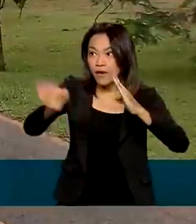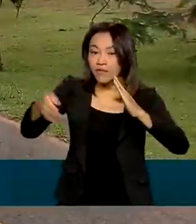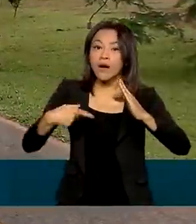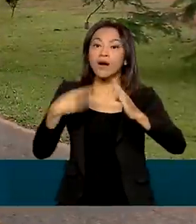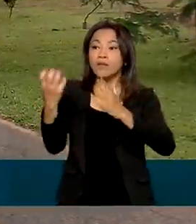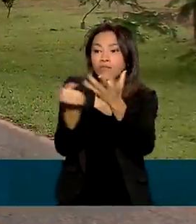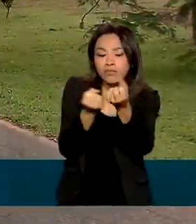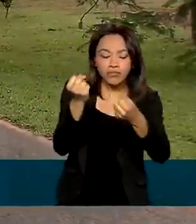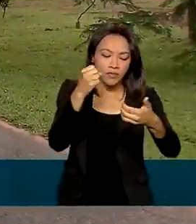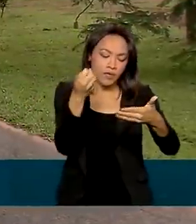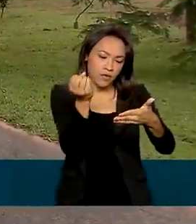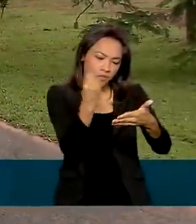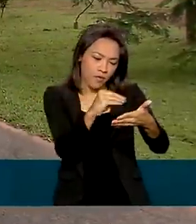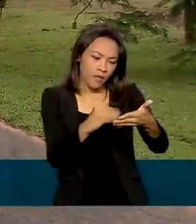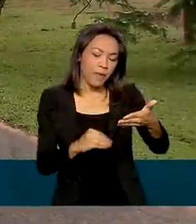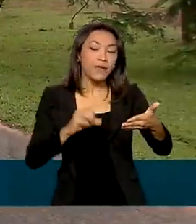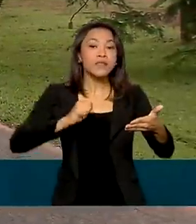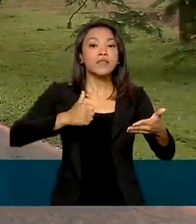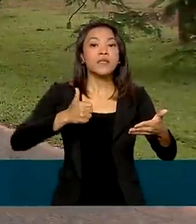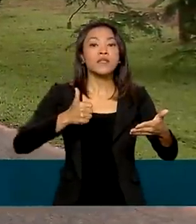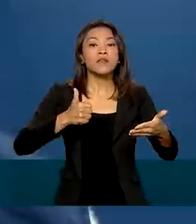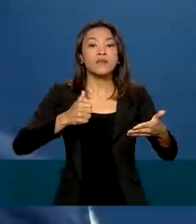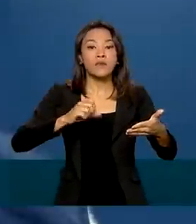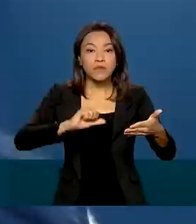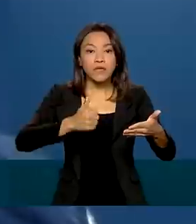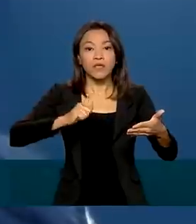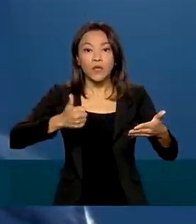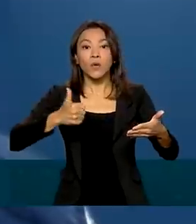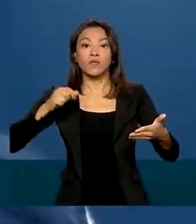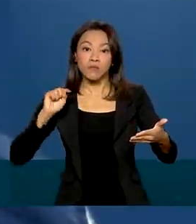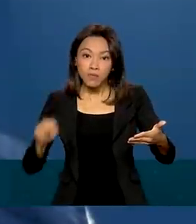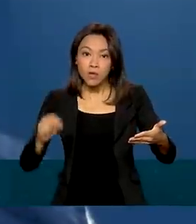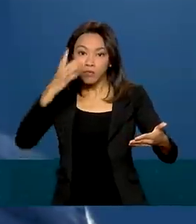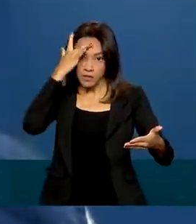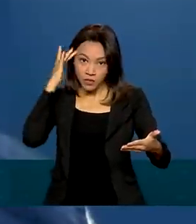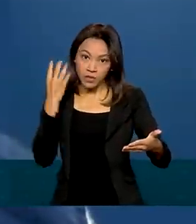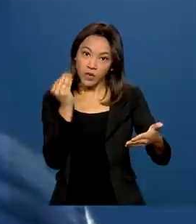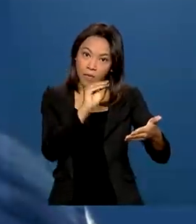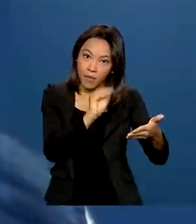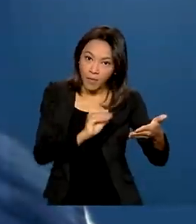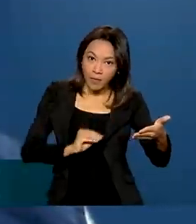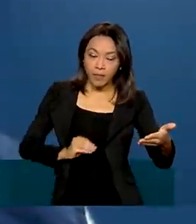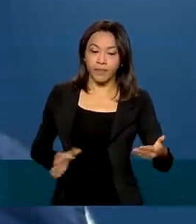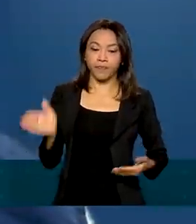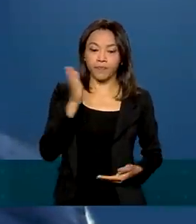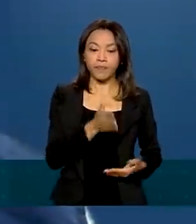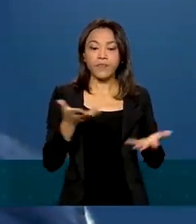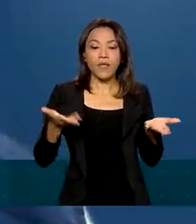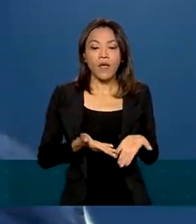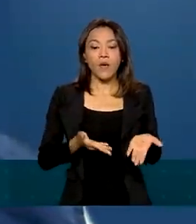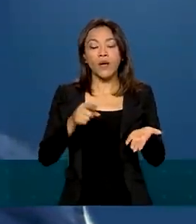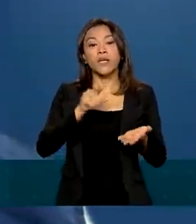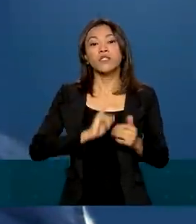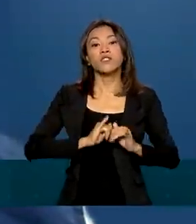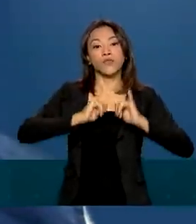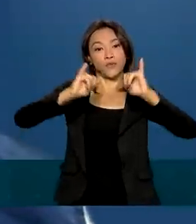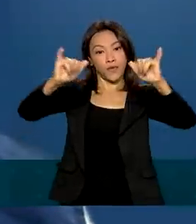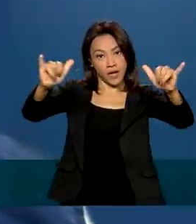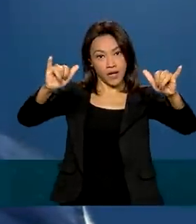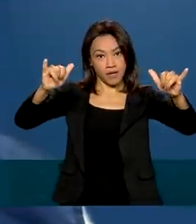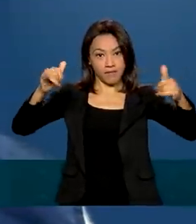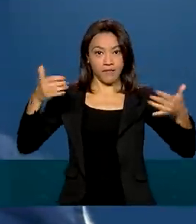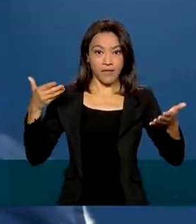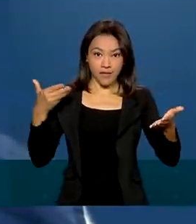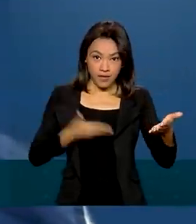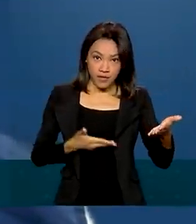informações de mais de 111 mil moradores. Vejo que o desafio agora é divulgar essa Operação